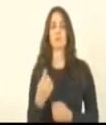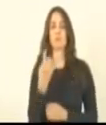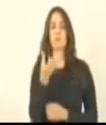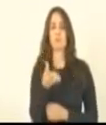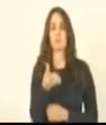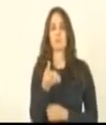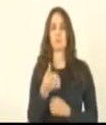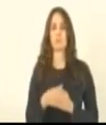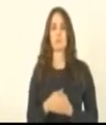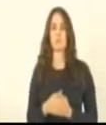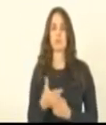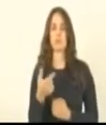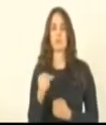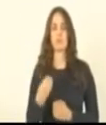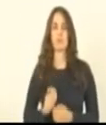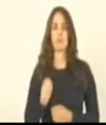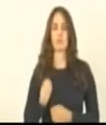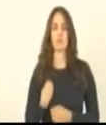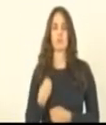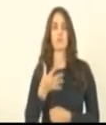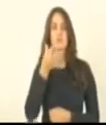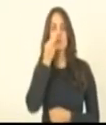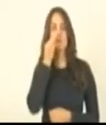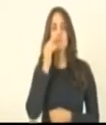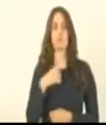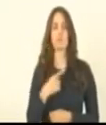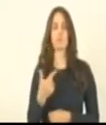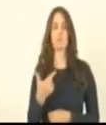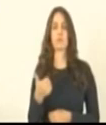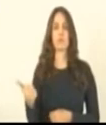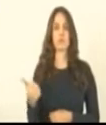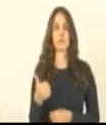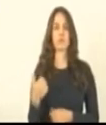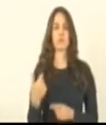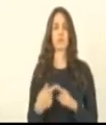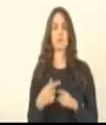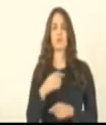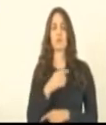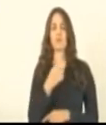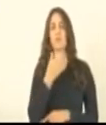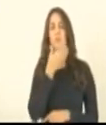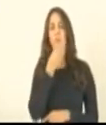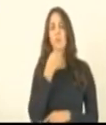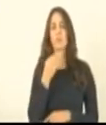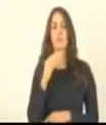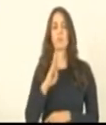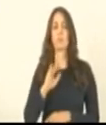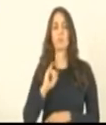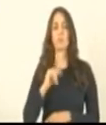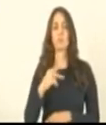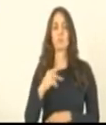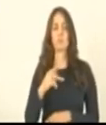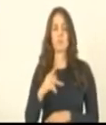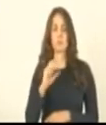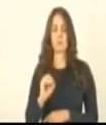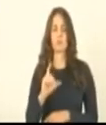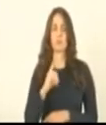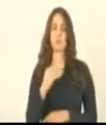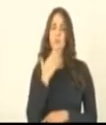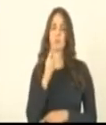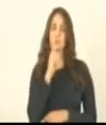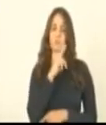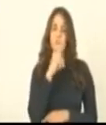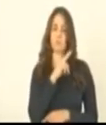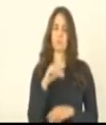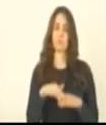parlamentares, temos 20 registros, chegando ao 21º agora com o nosso bispo, em crime de urgência, 09, 2003,